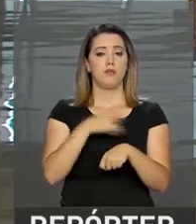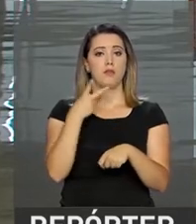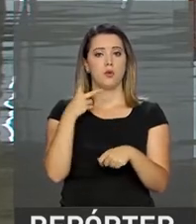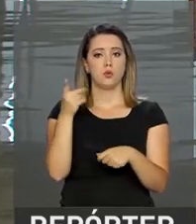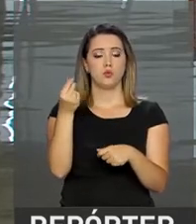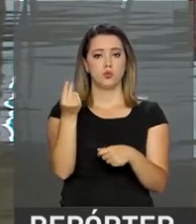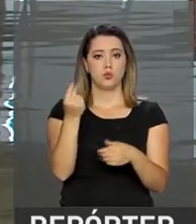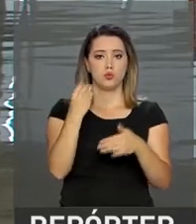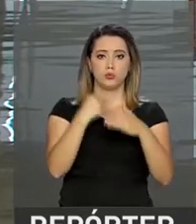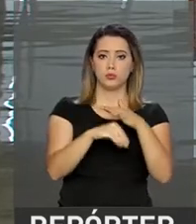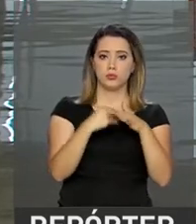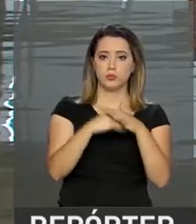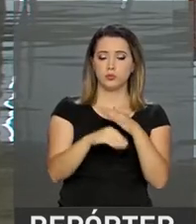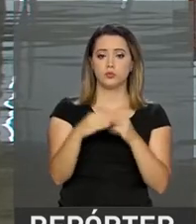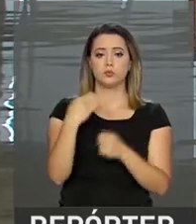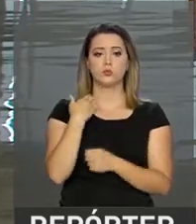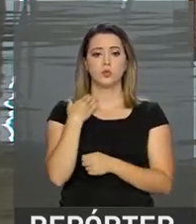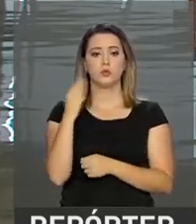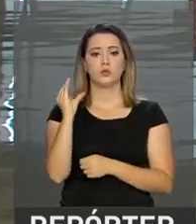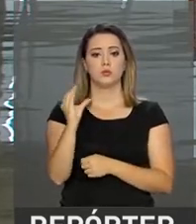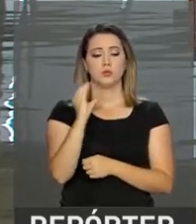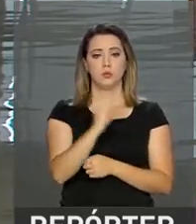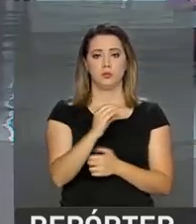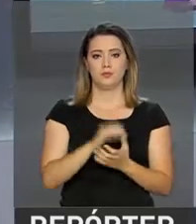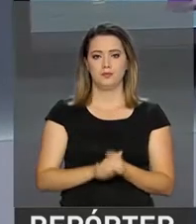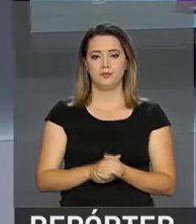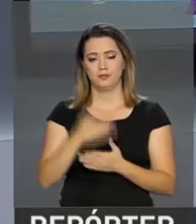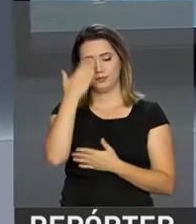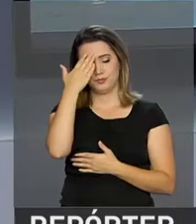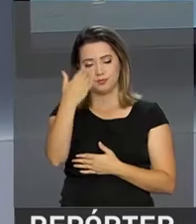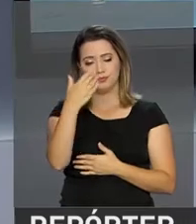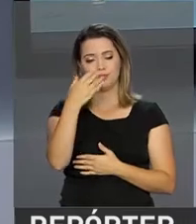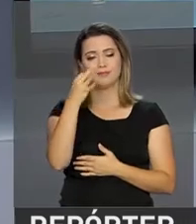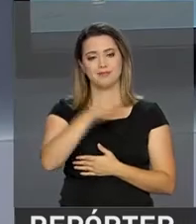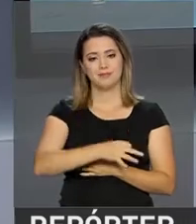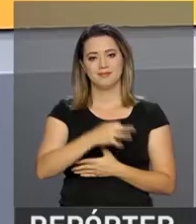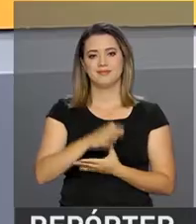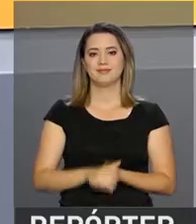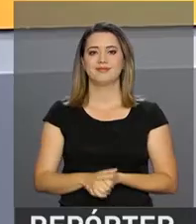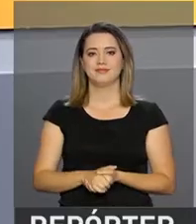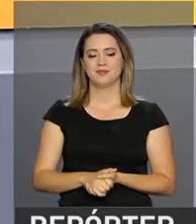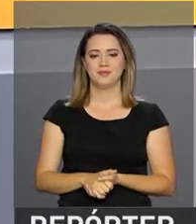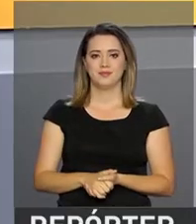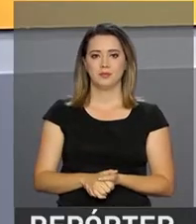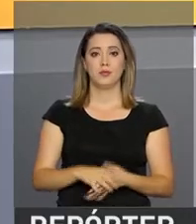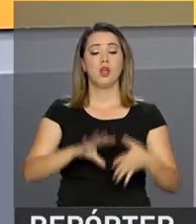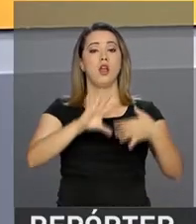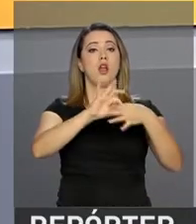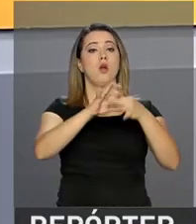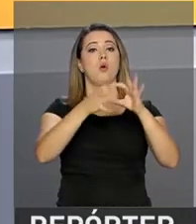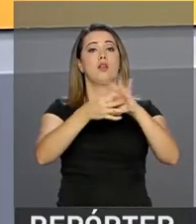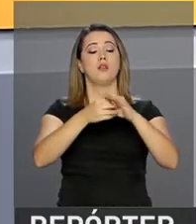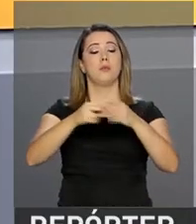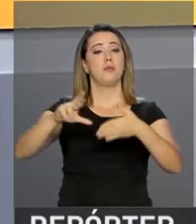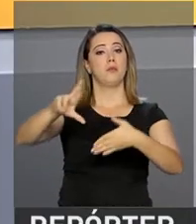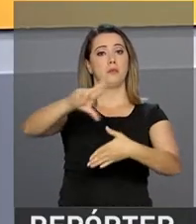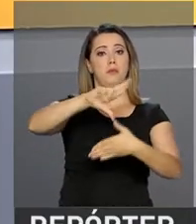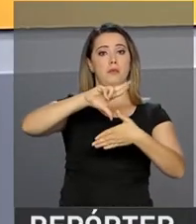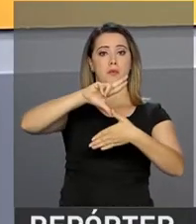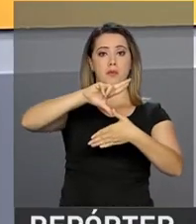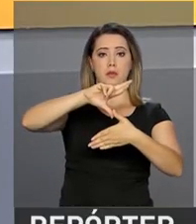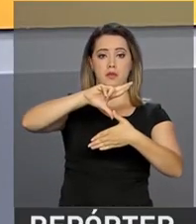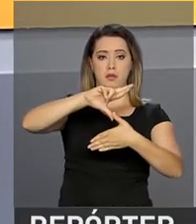crédito na conta corrente, Roberto. Tá certo, Luana. Obrigado aí pelas informações. A Olimpíada Latino-Americana de